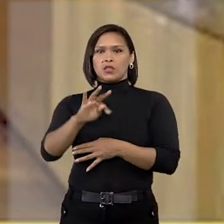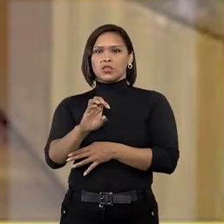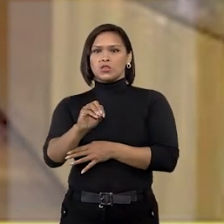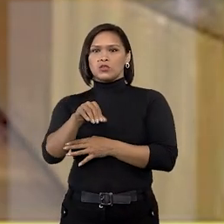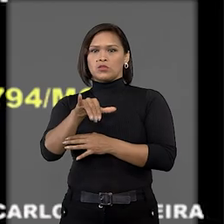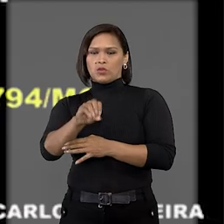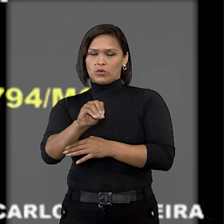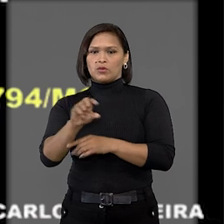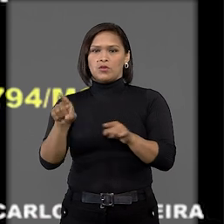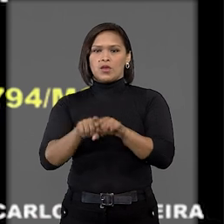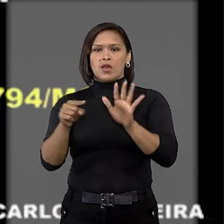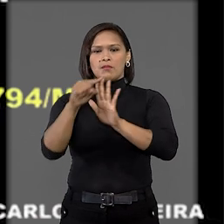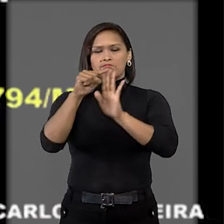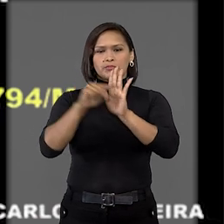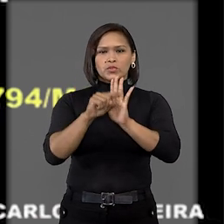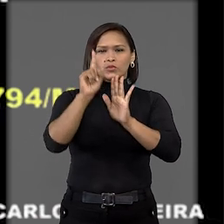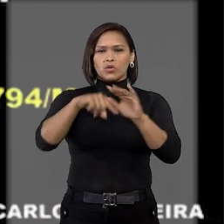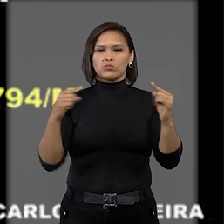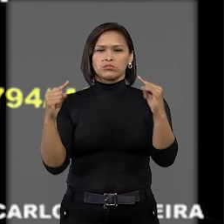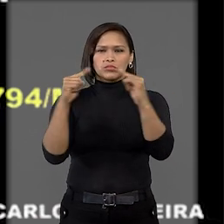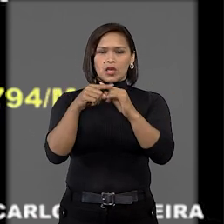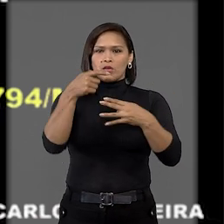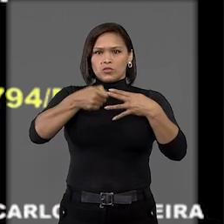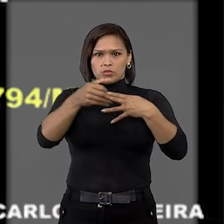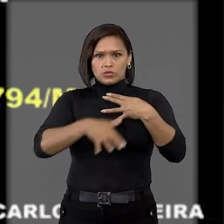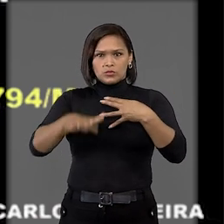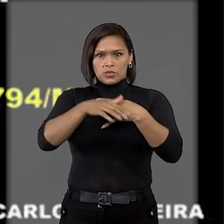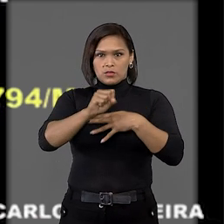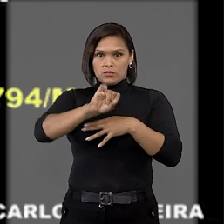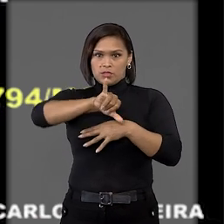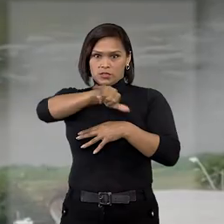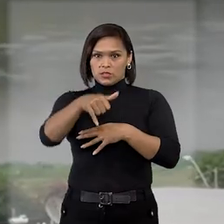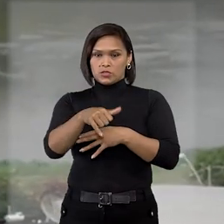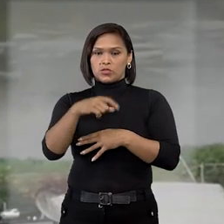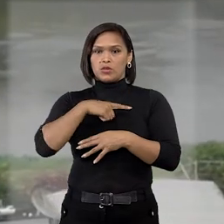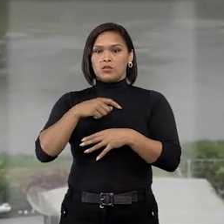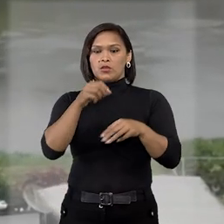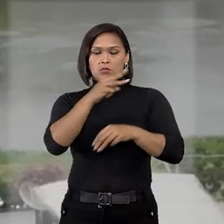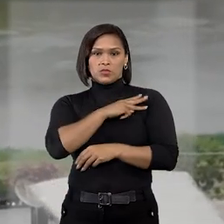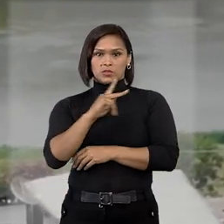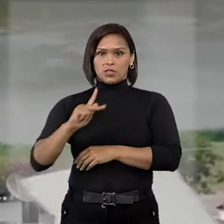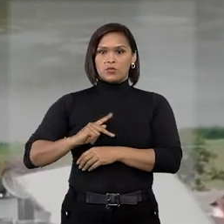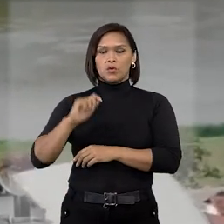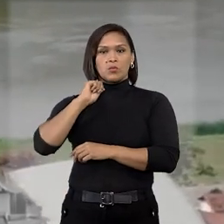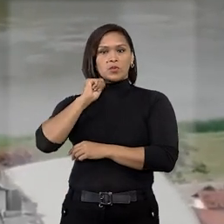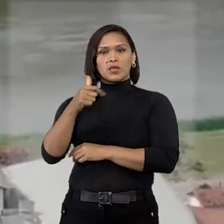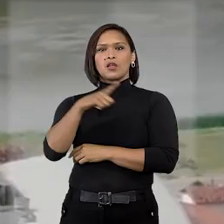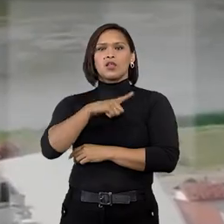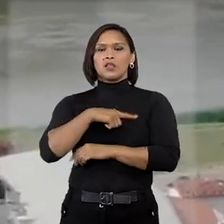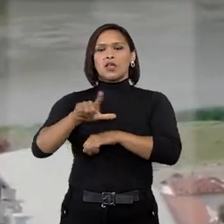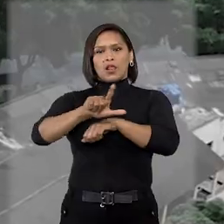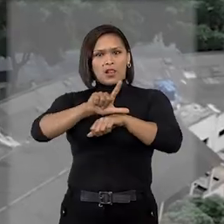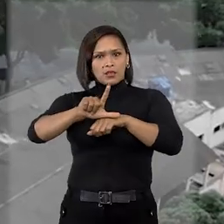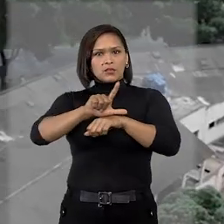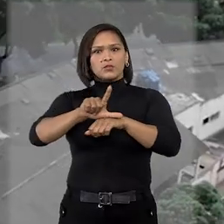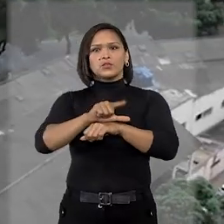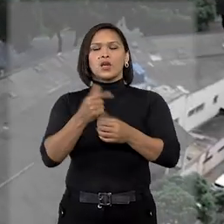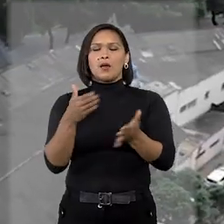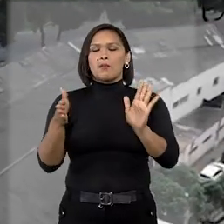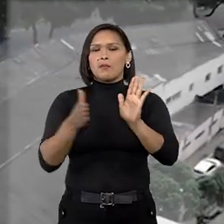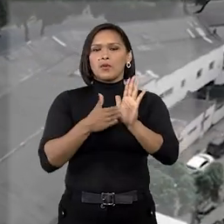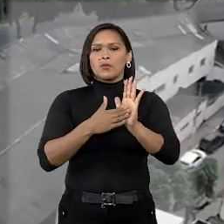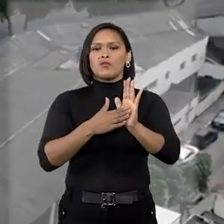Carlos Ferreira, apontou que, de acordo com a jurisprudência do STJ, o Ministério Público mineiro possui legitimidade para